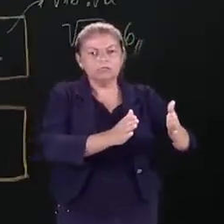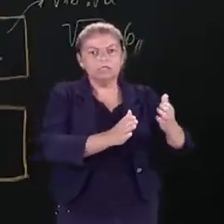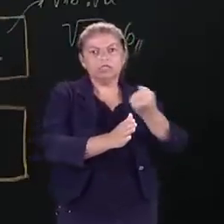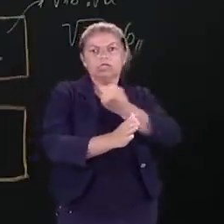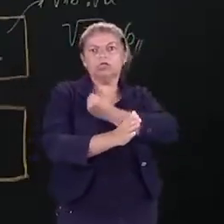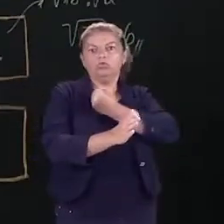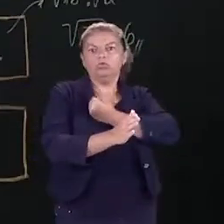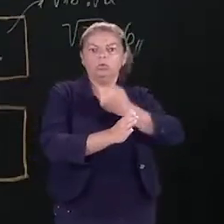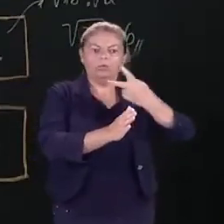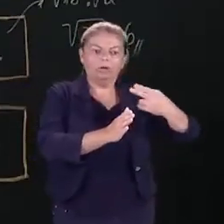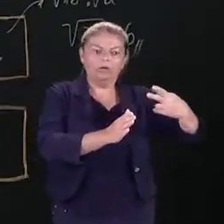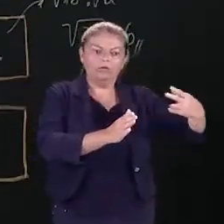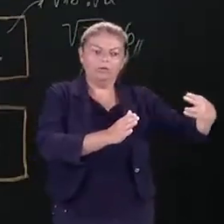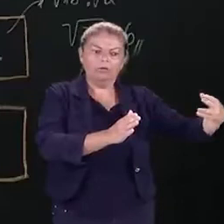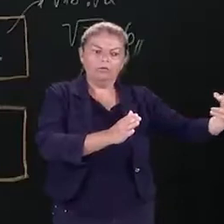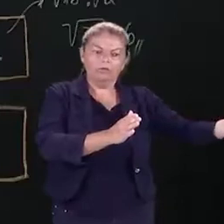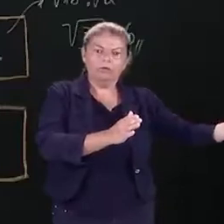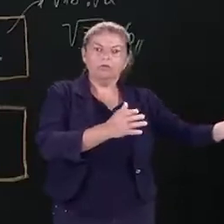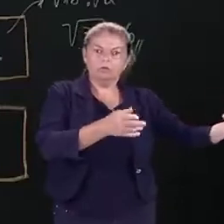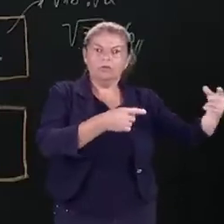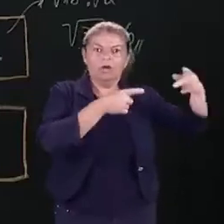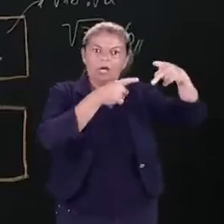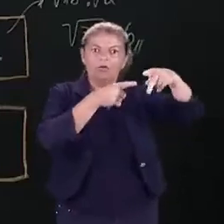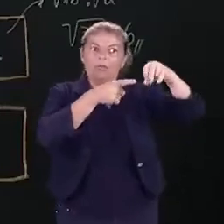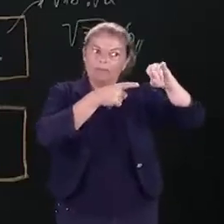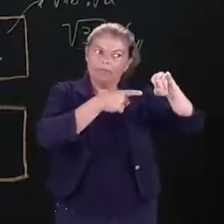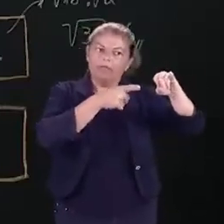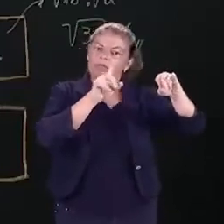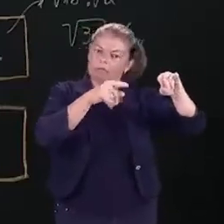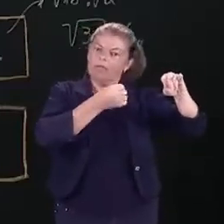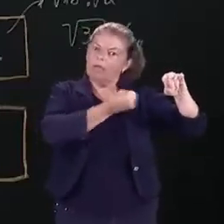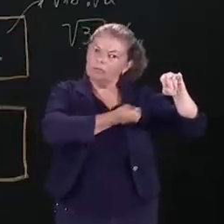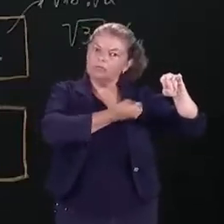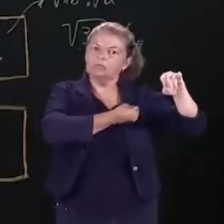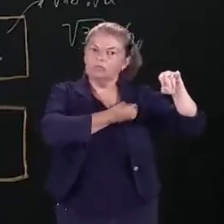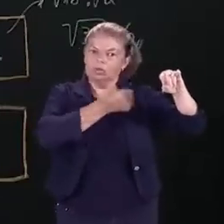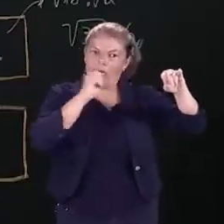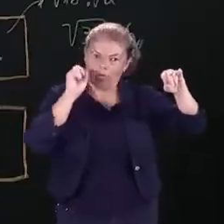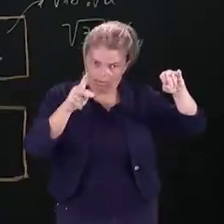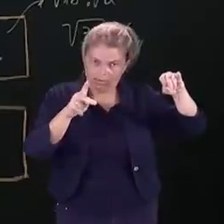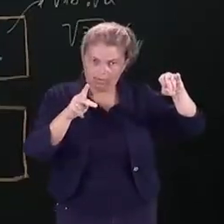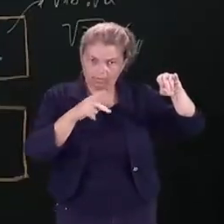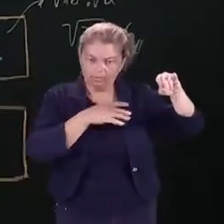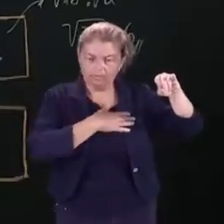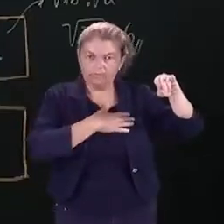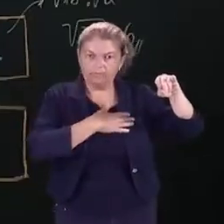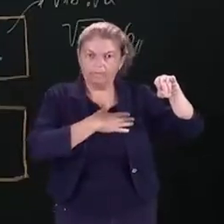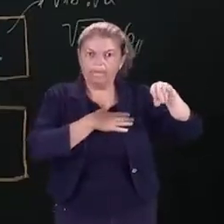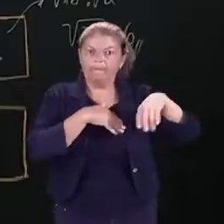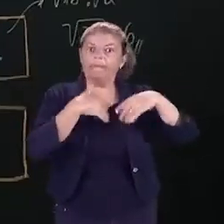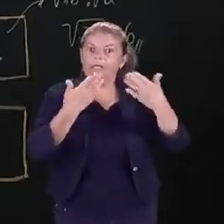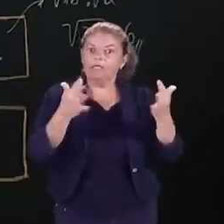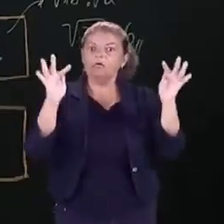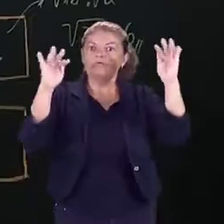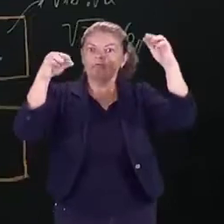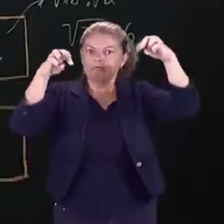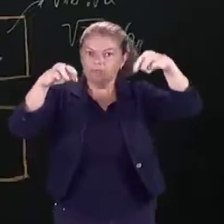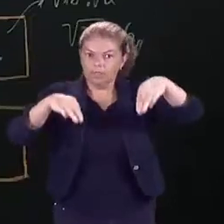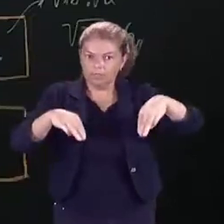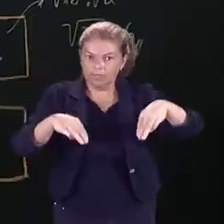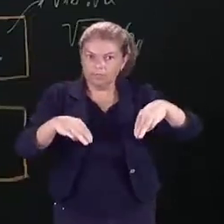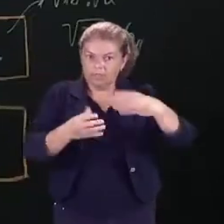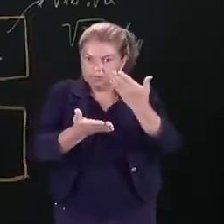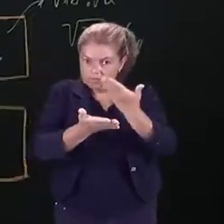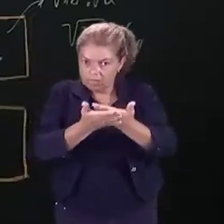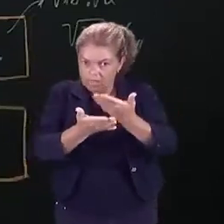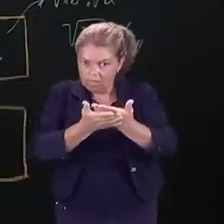repete. Logo então, esse π também é um número irracional, ok? Então, com isso, gente finaliza aqui a nossa